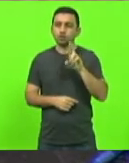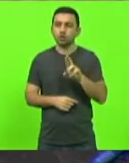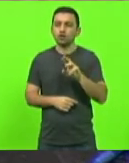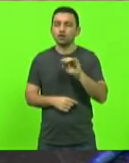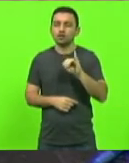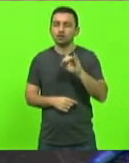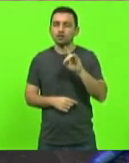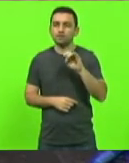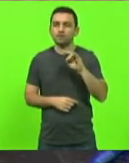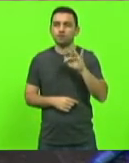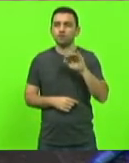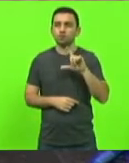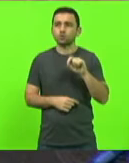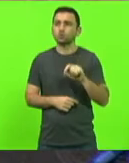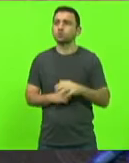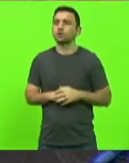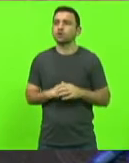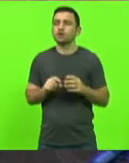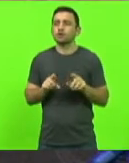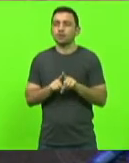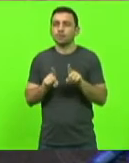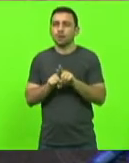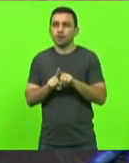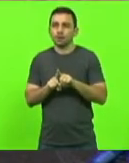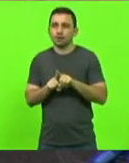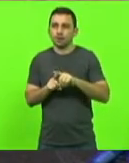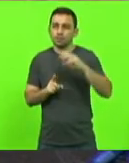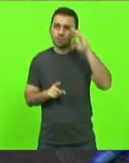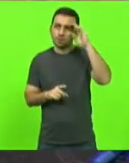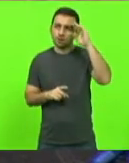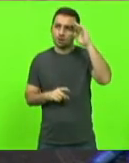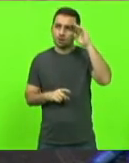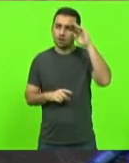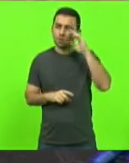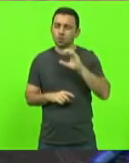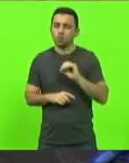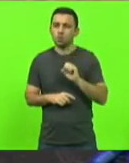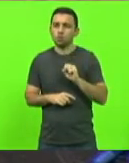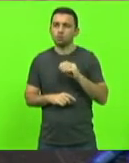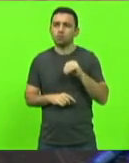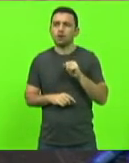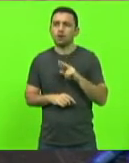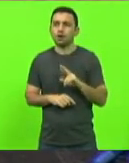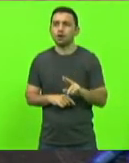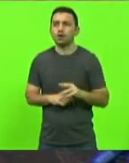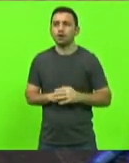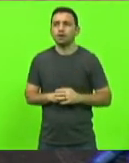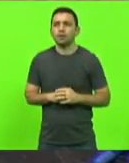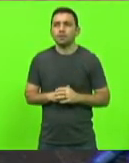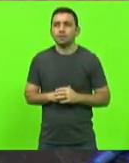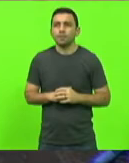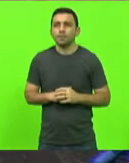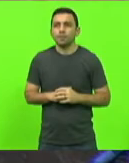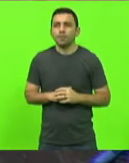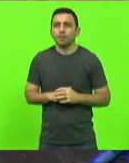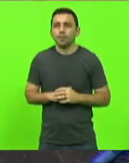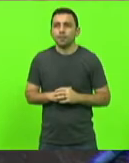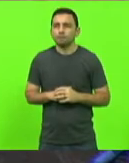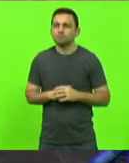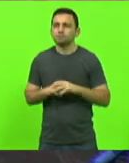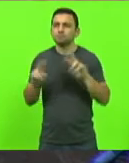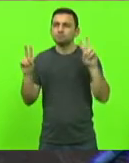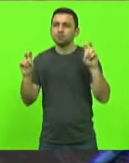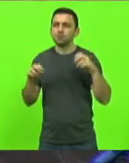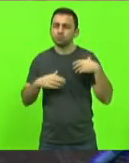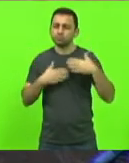Oficial. Medalha Capitão Osmar Romão da Silva. Oficial. Essa matéria, ela tramitou